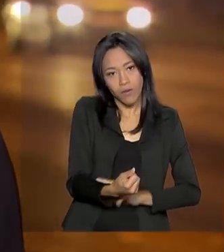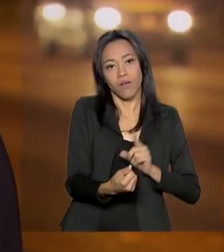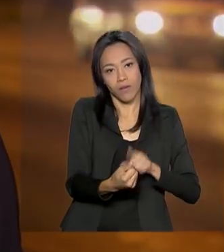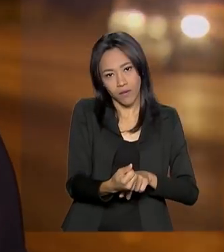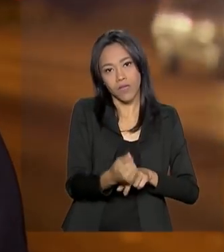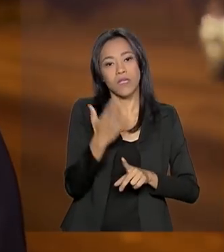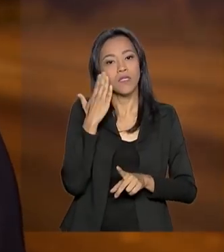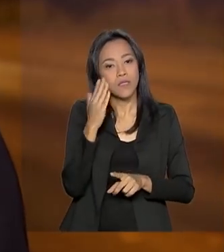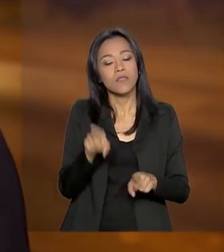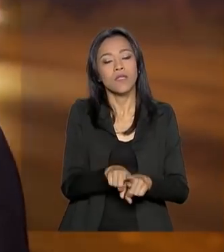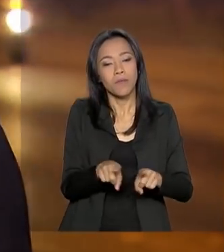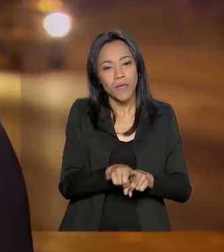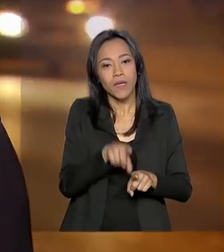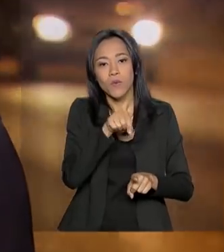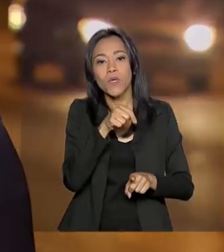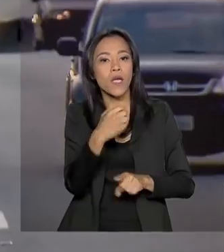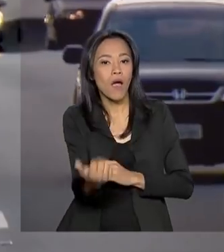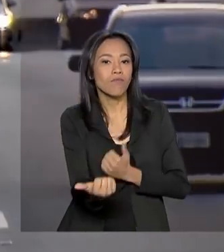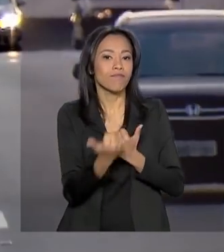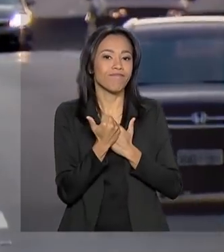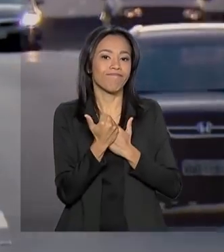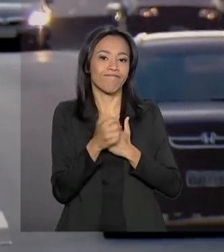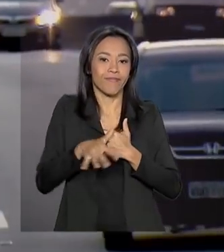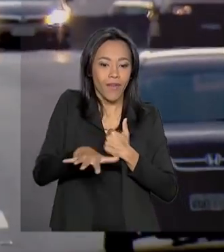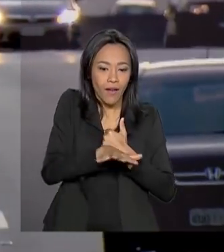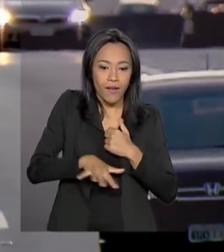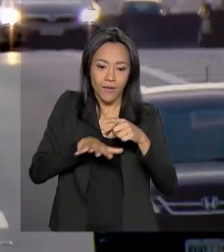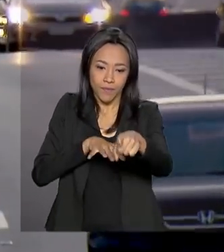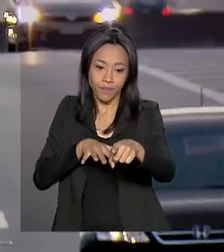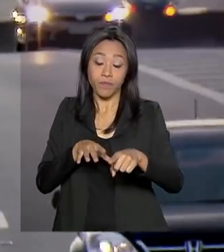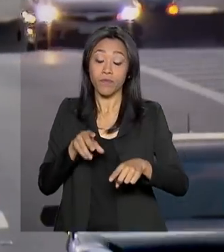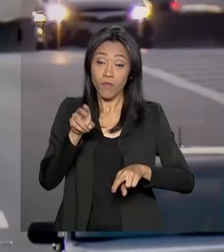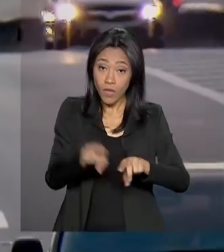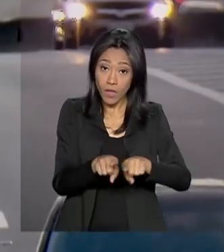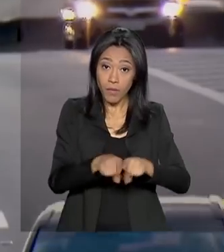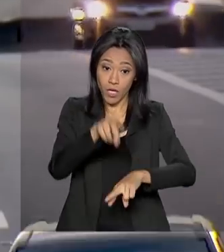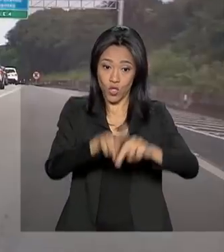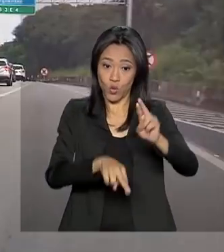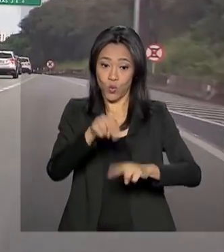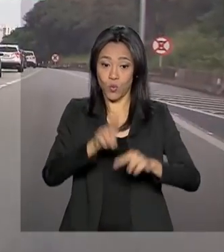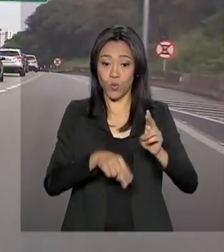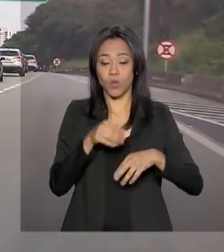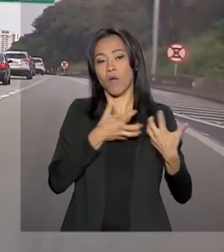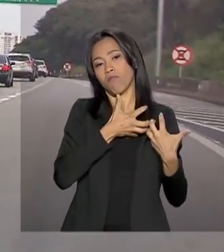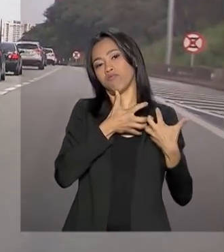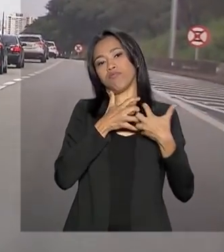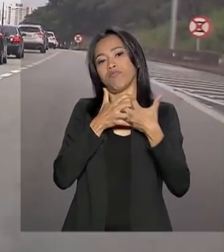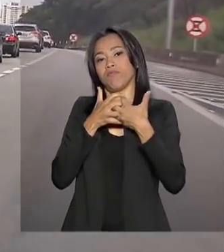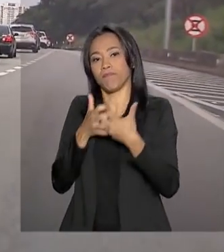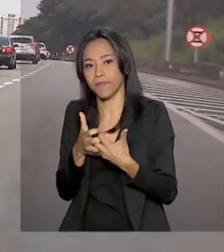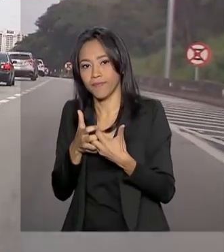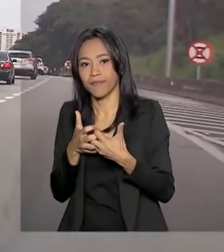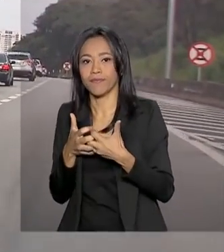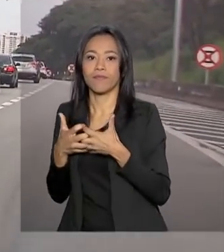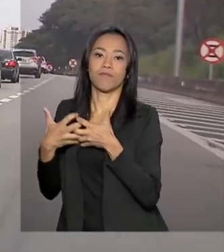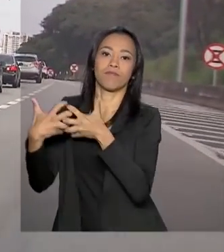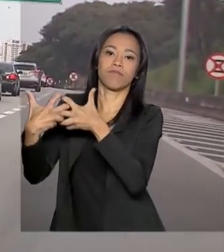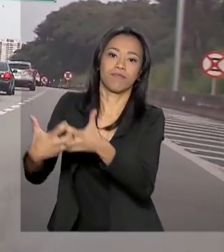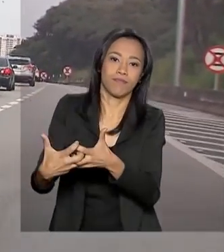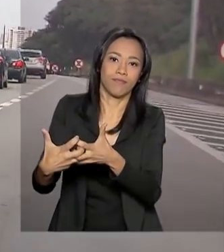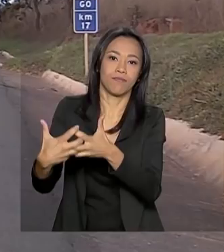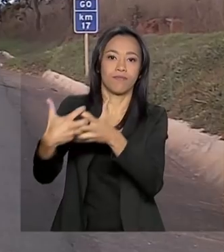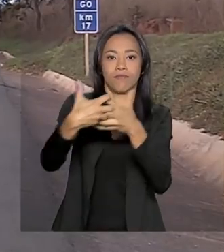e as contribuições da categoria. Também em junho, alguns pontos de parada de descanso serão entregues nas rodovias